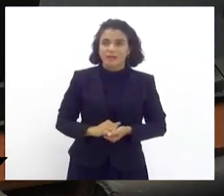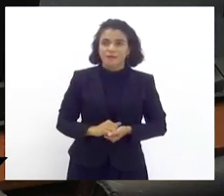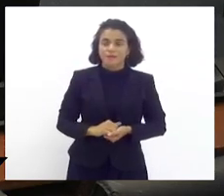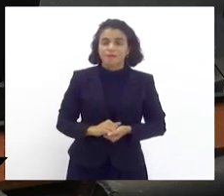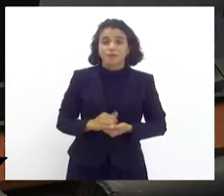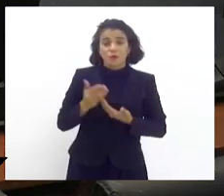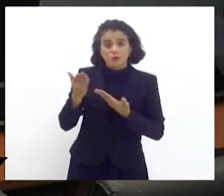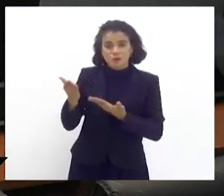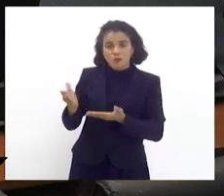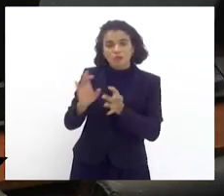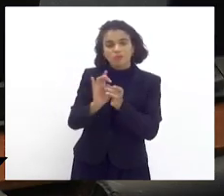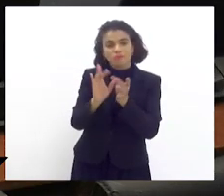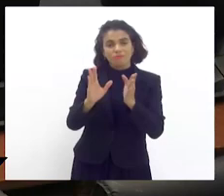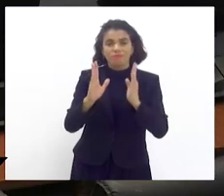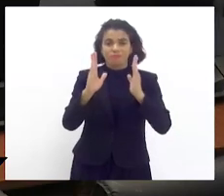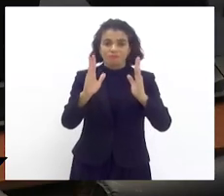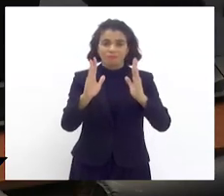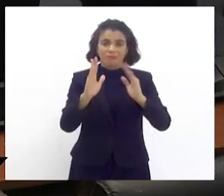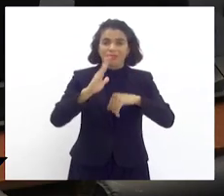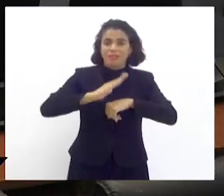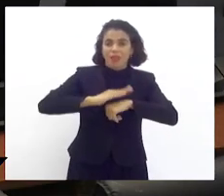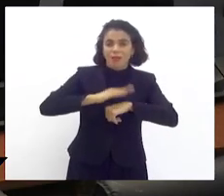Vossa Excelência está disponível por dez minutos.